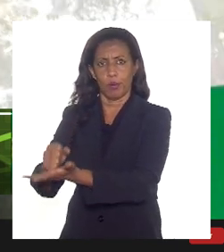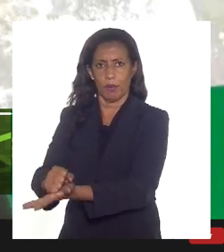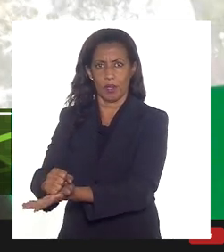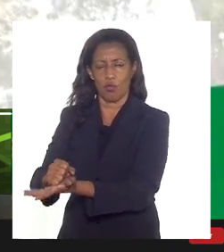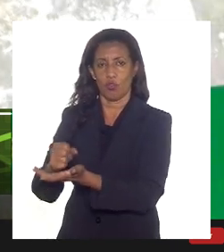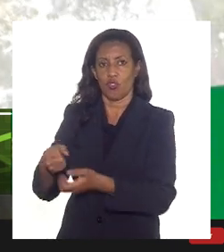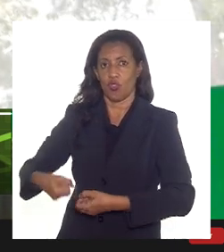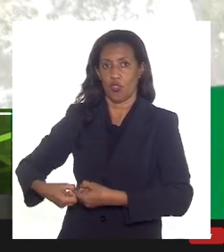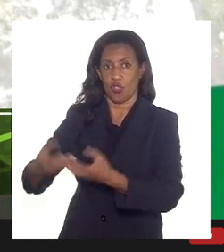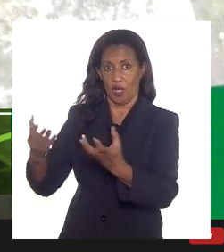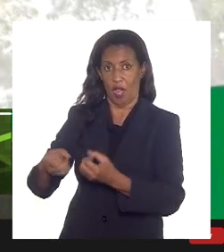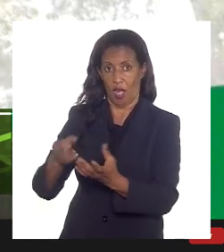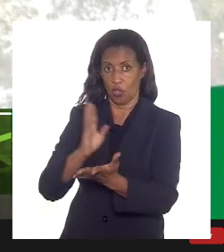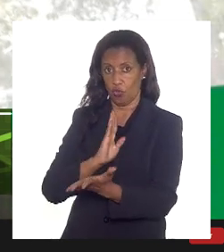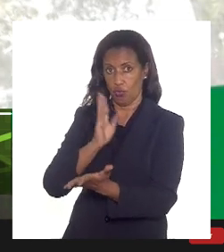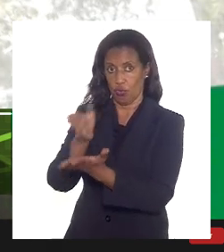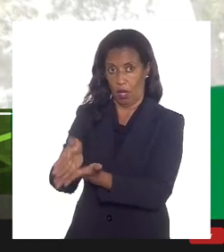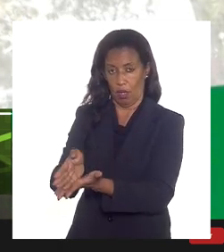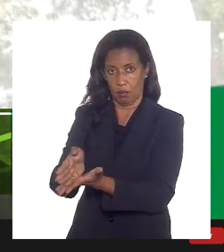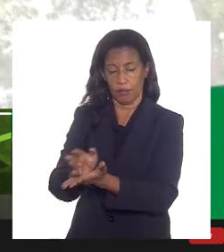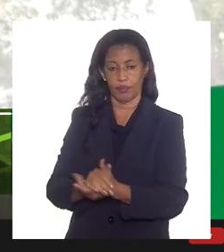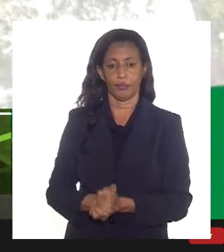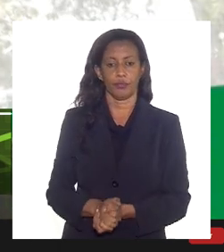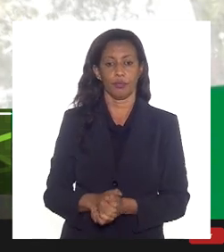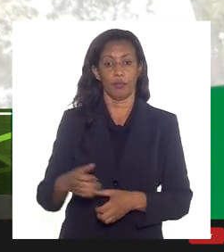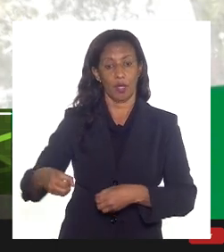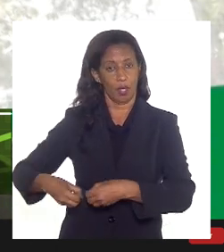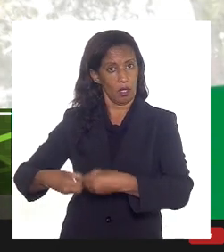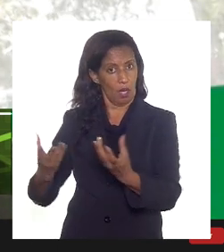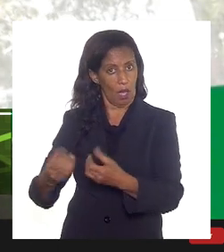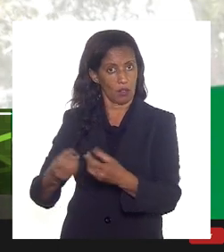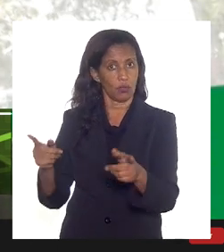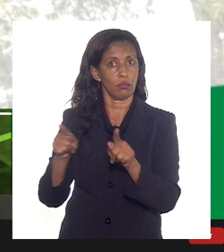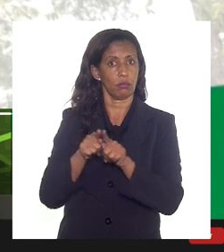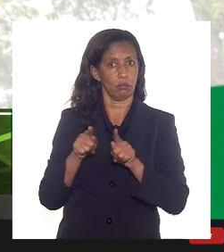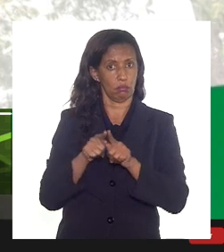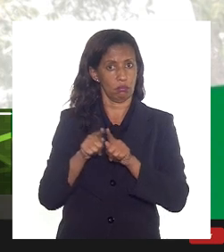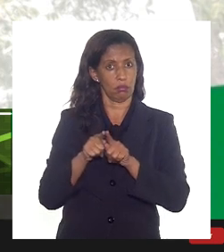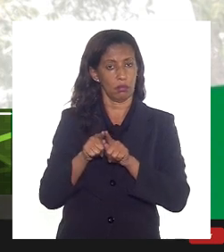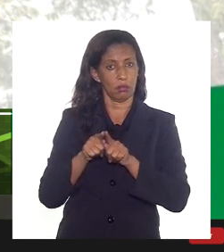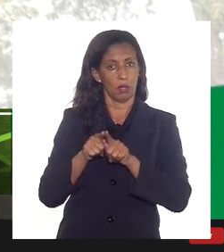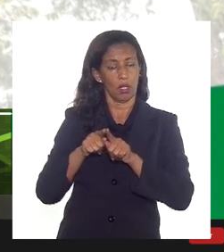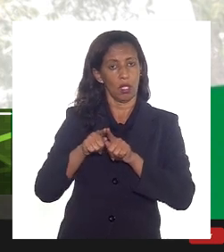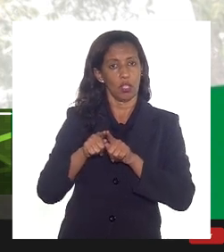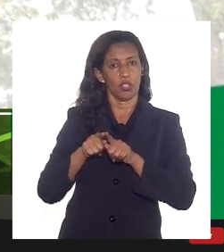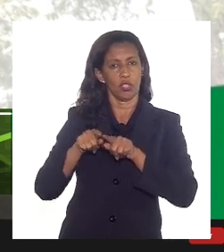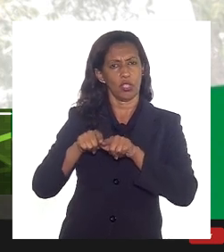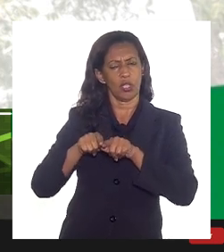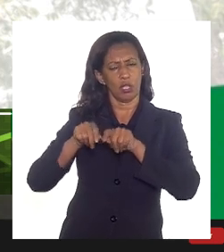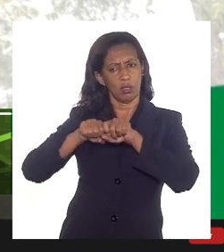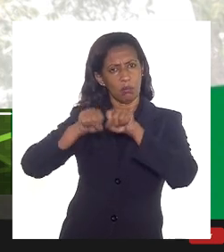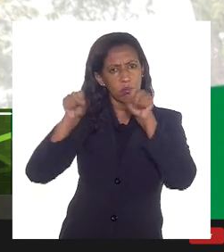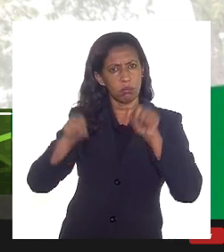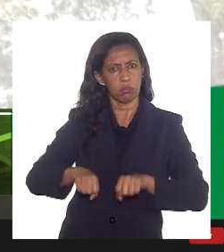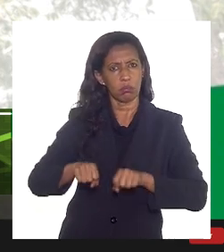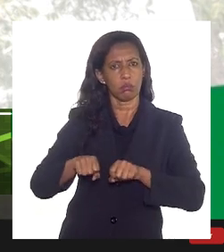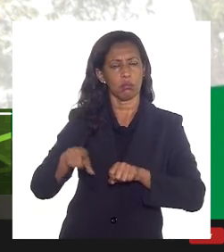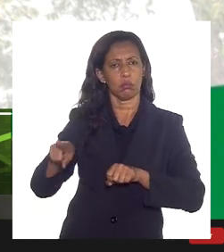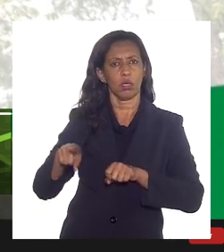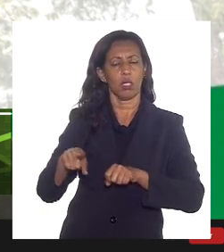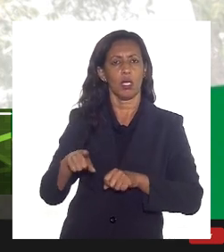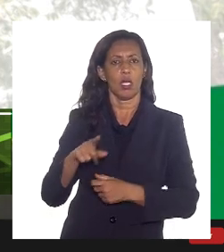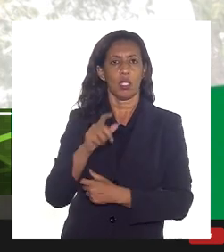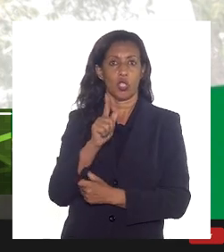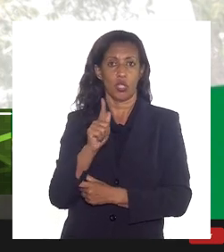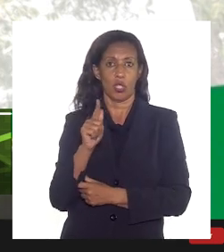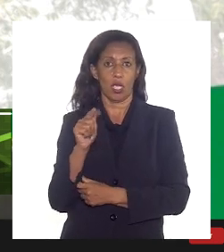de gastos indiretos e gastos também de infraestruturas compartilhadas, como no caso de gastos em pool,